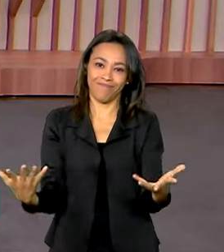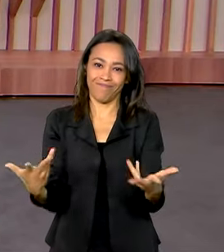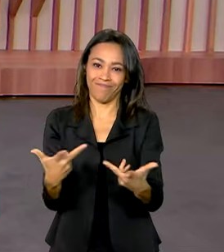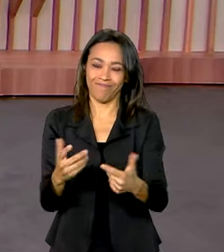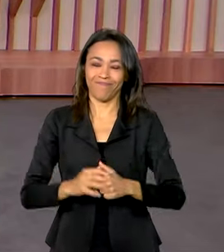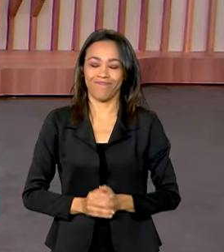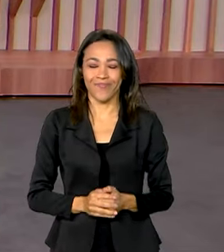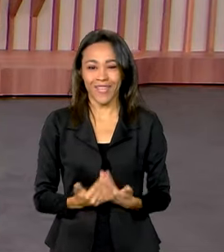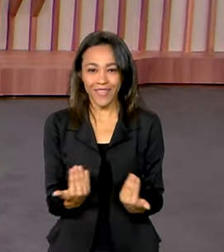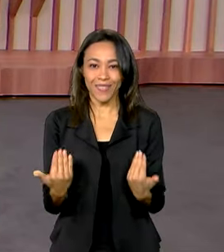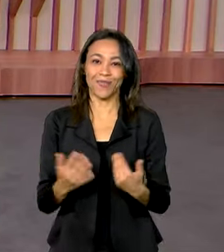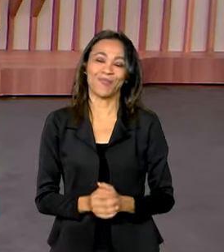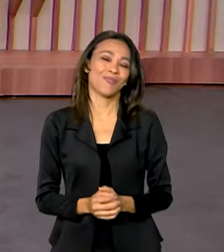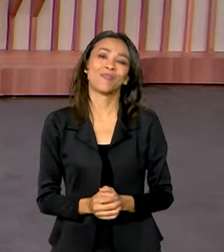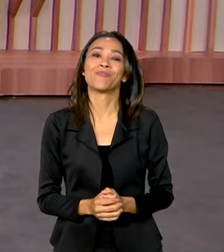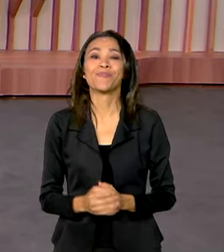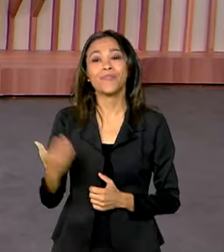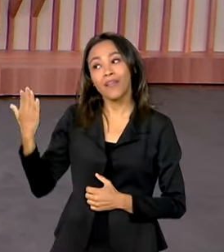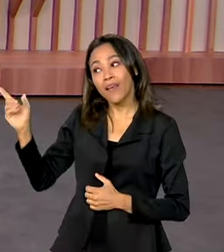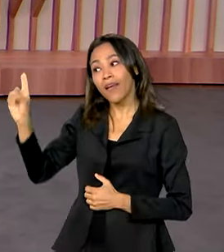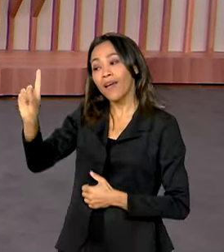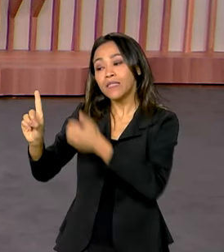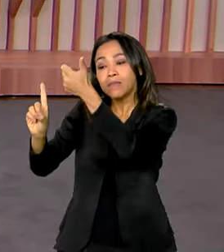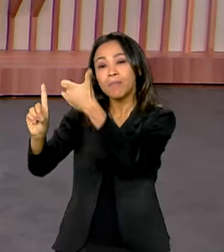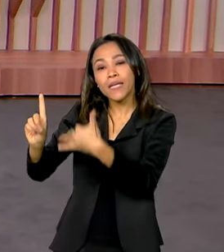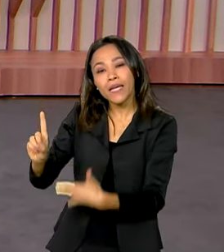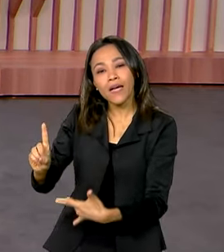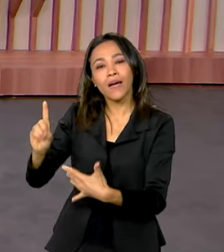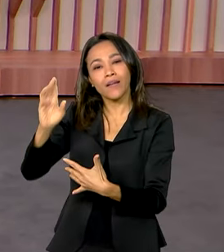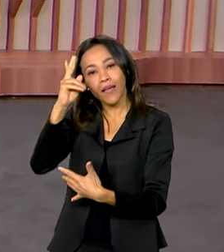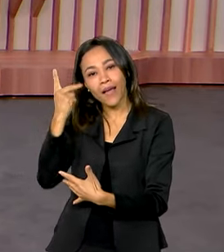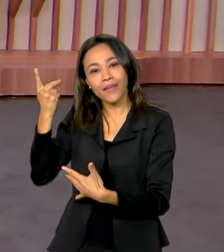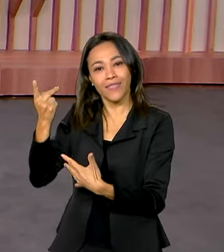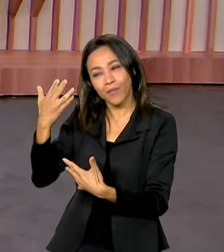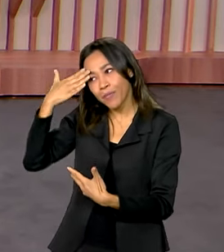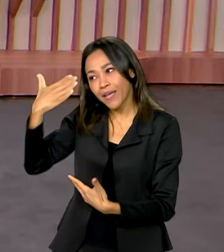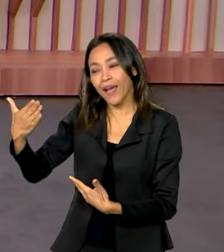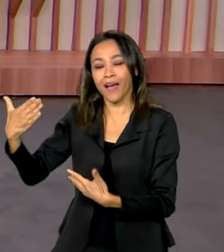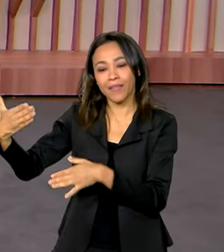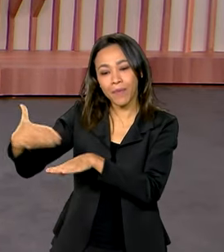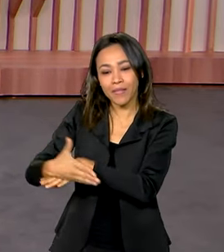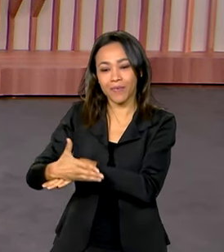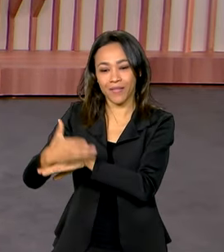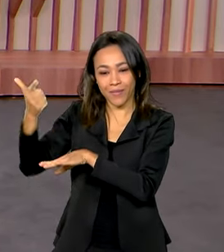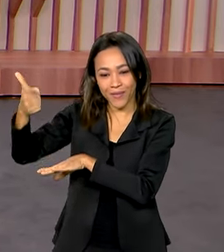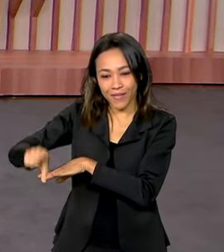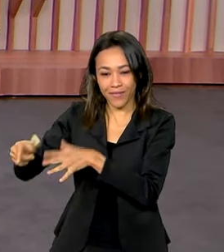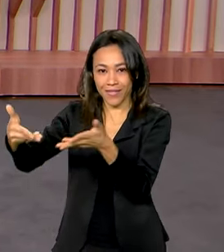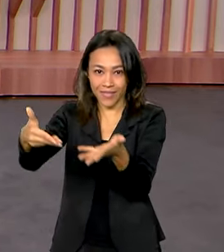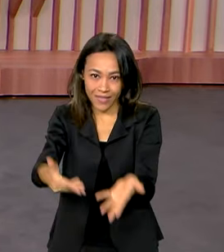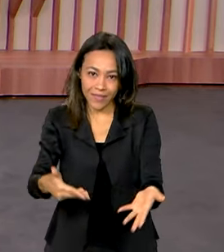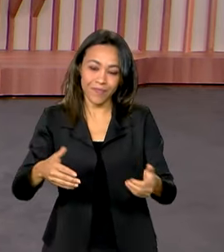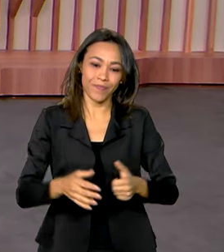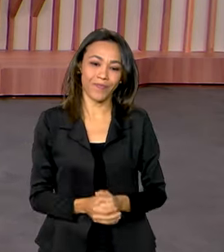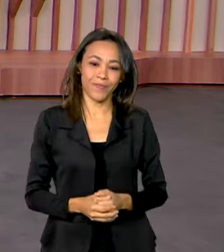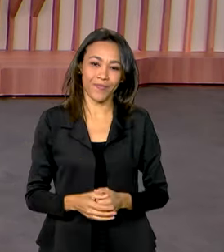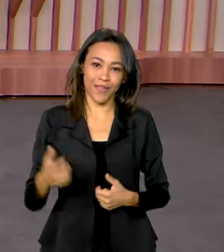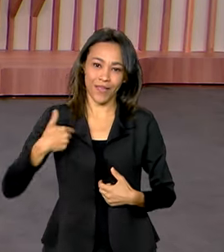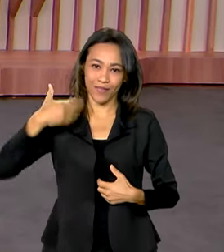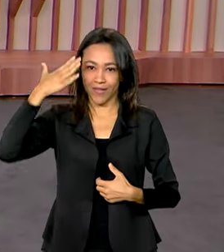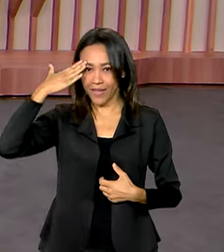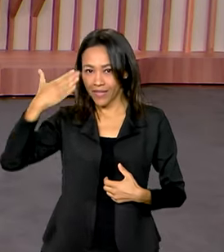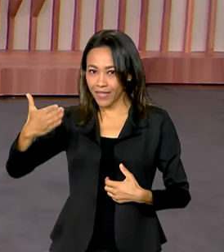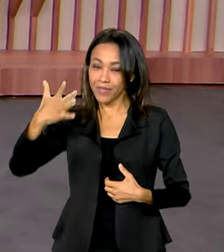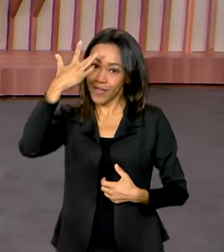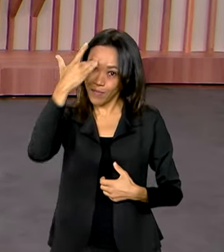É isso, Karine Mello aqui com a gente contando os detalhes do Bom Dia Ministro. Karine, muito obrigada pela sua participação mais uma vez aqui no Brasil em Dia. Eu que te agradeço,